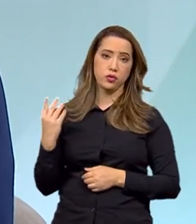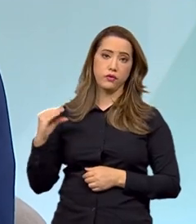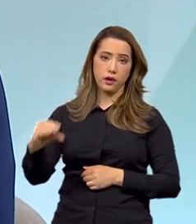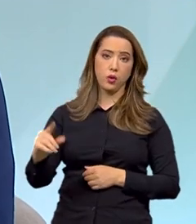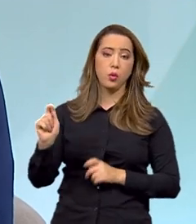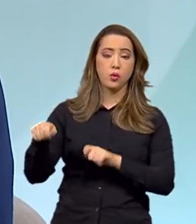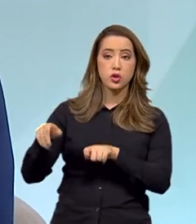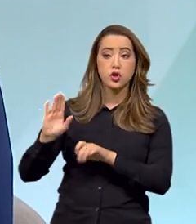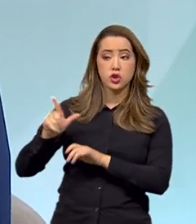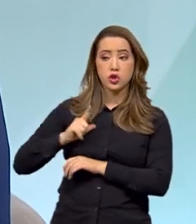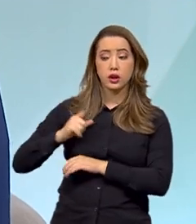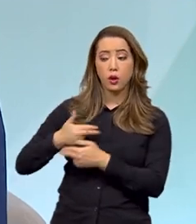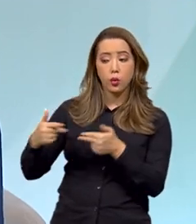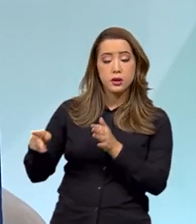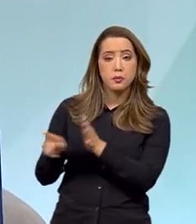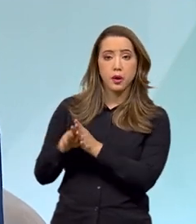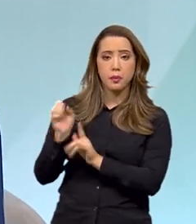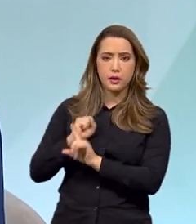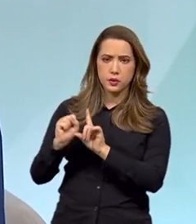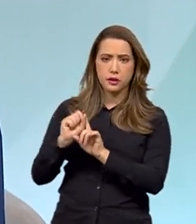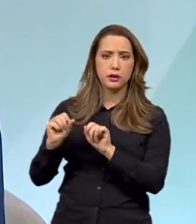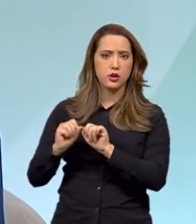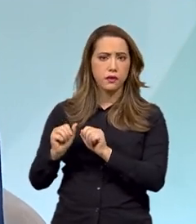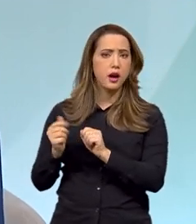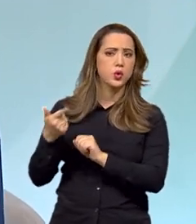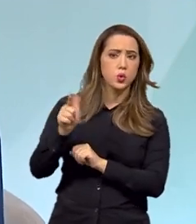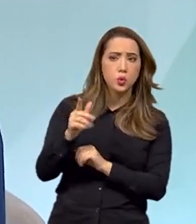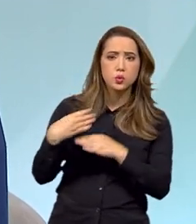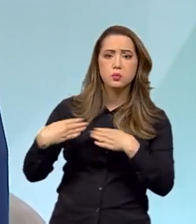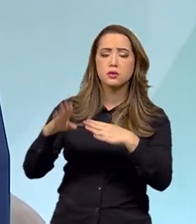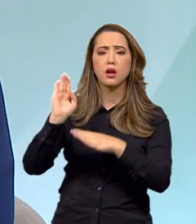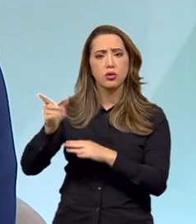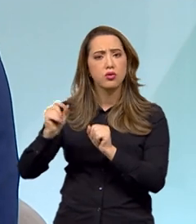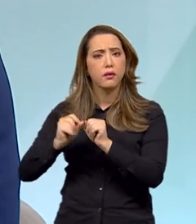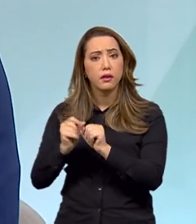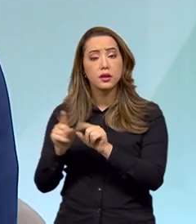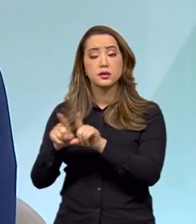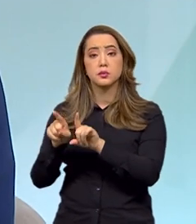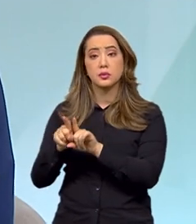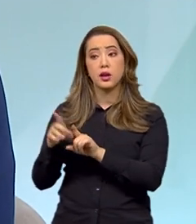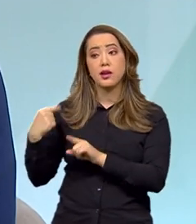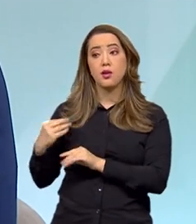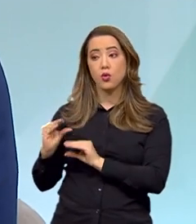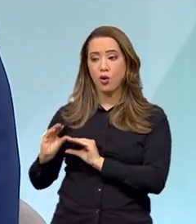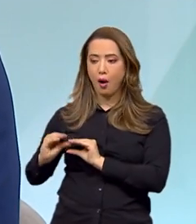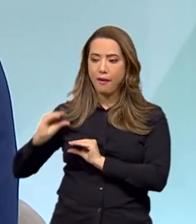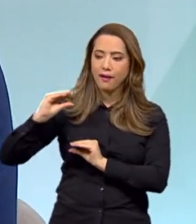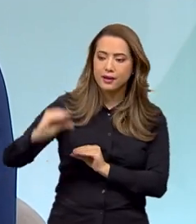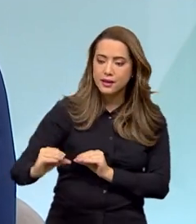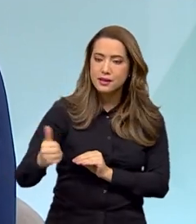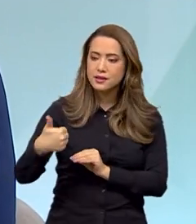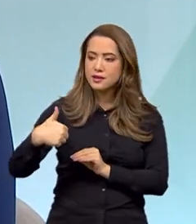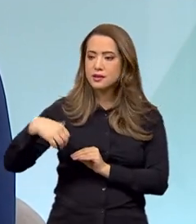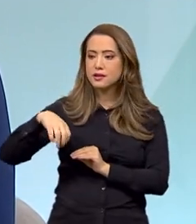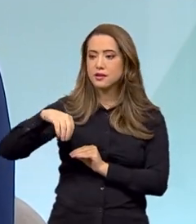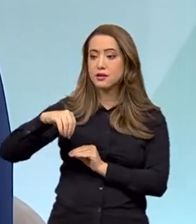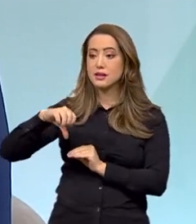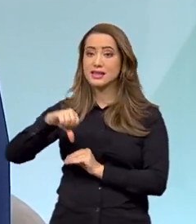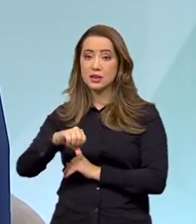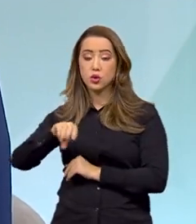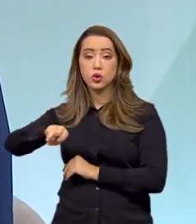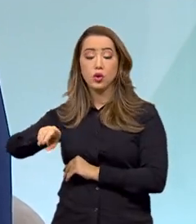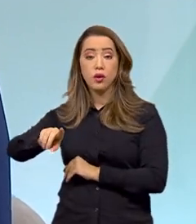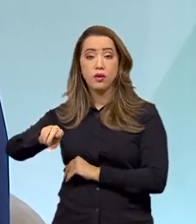pode ser feito também pela sociedade civil e que outros ministérios já fazem, que vêm contribuir com o enfrentamento da violência, na verdade, acaba dando um número muito maior,